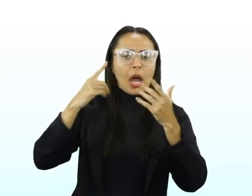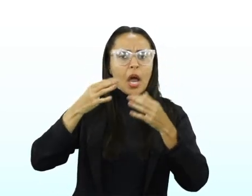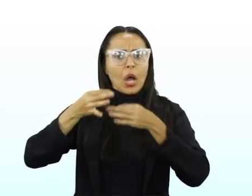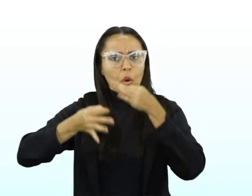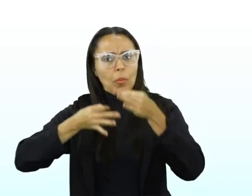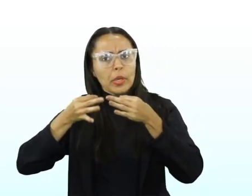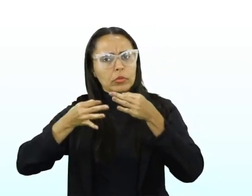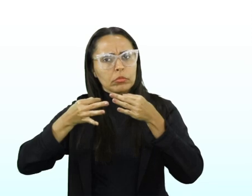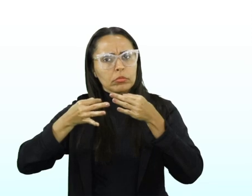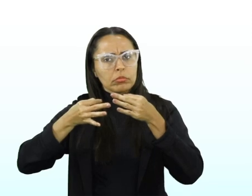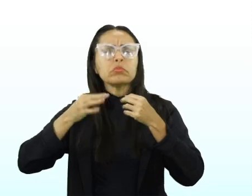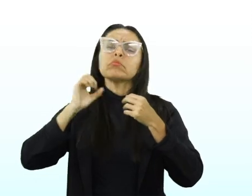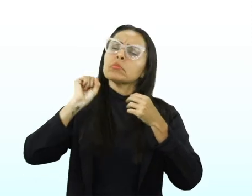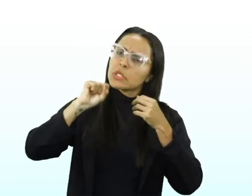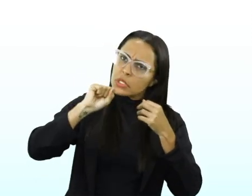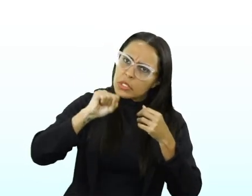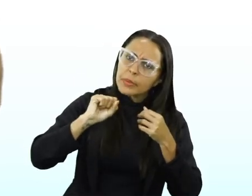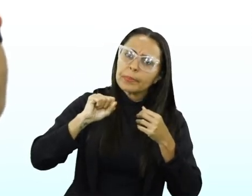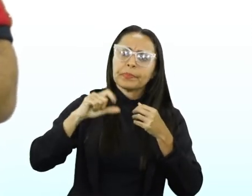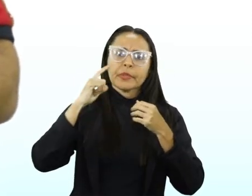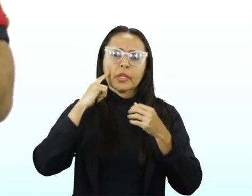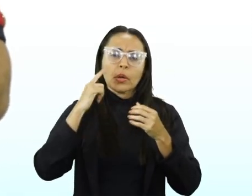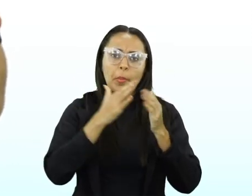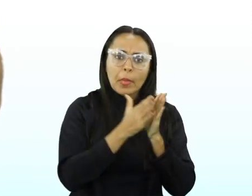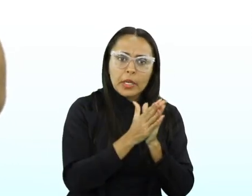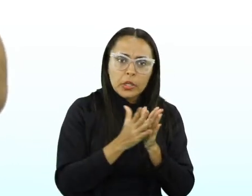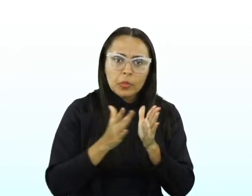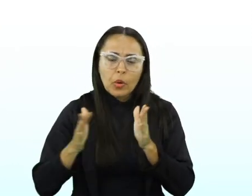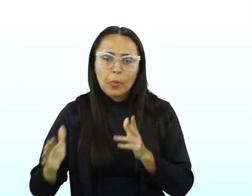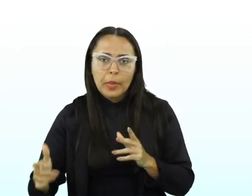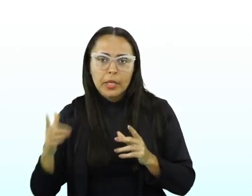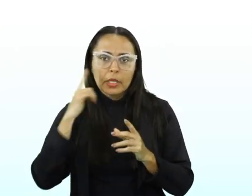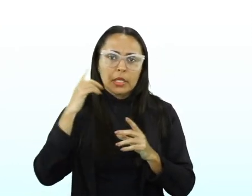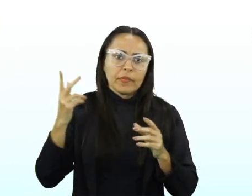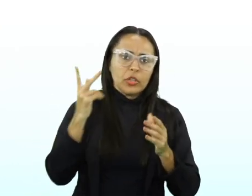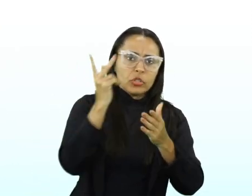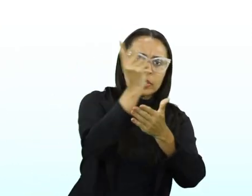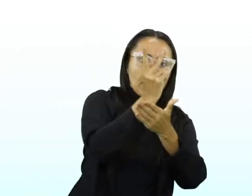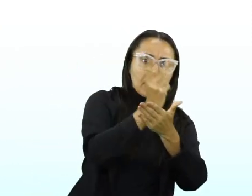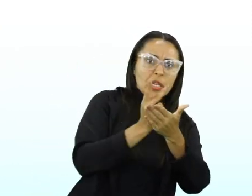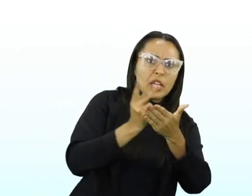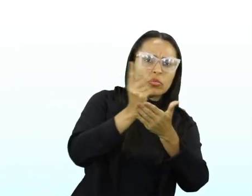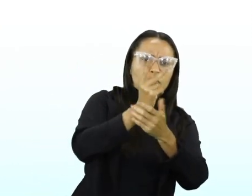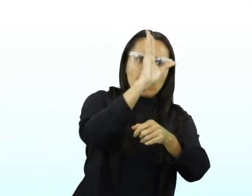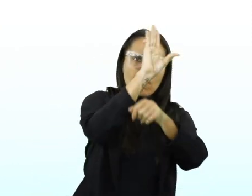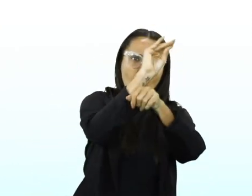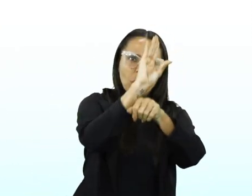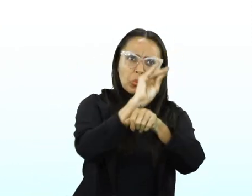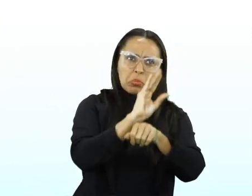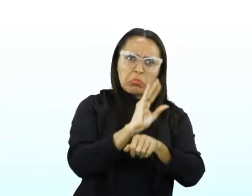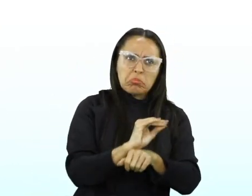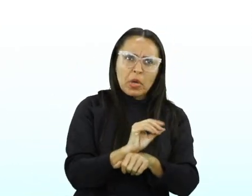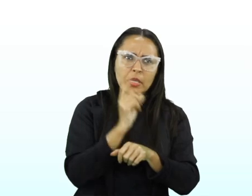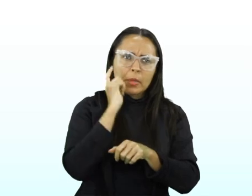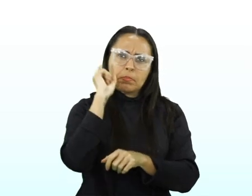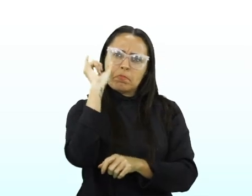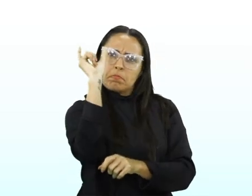com certeza, não é? Então, a partir do momento que o autor, através de imagens e de algumas palavras,